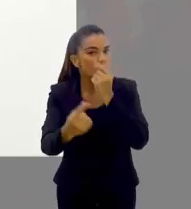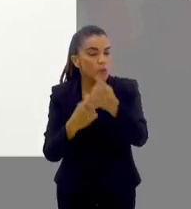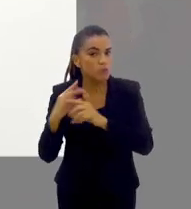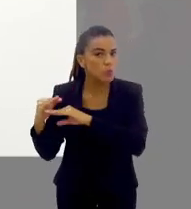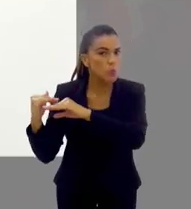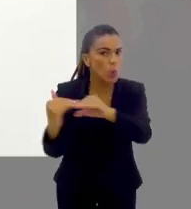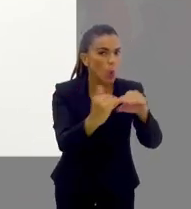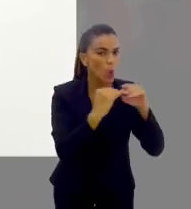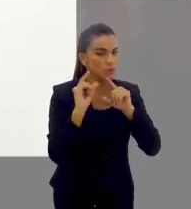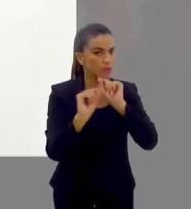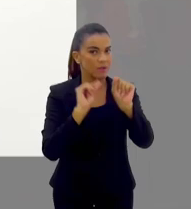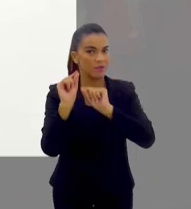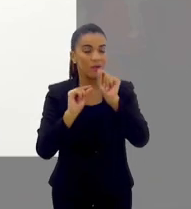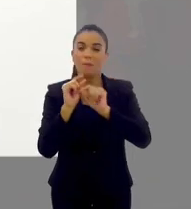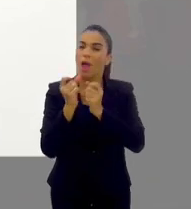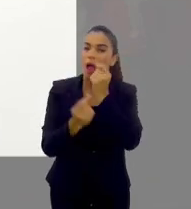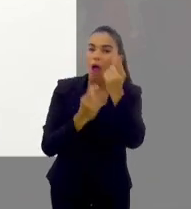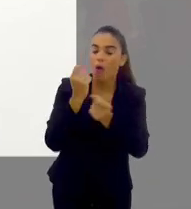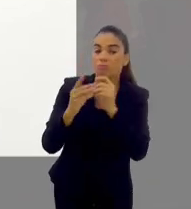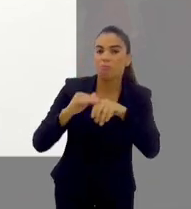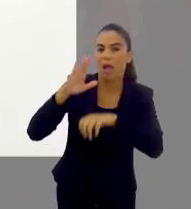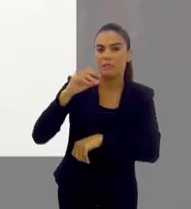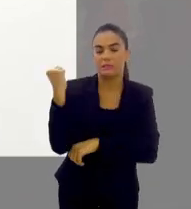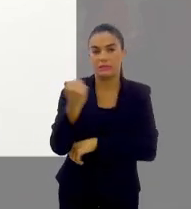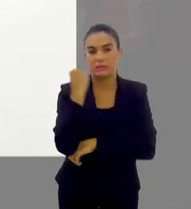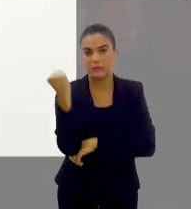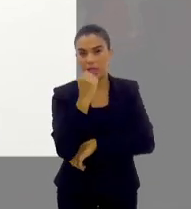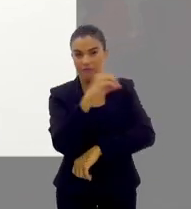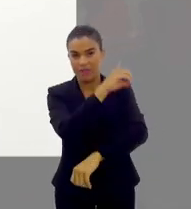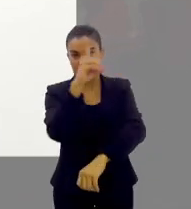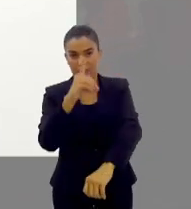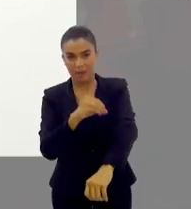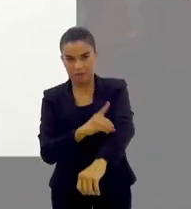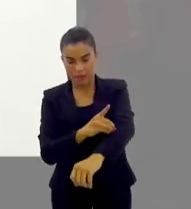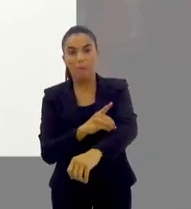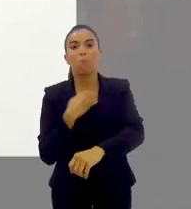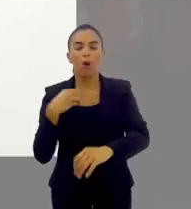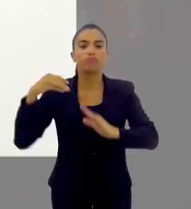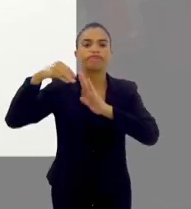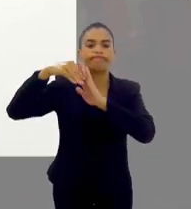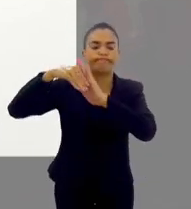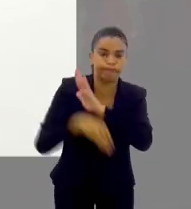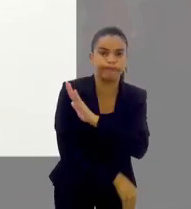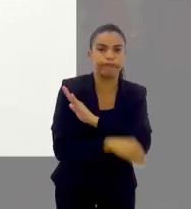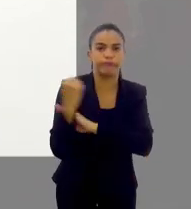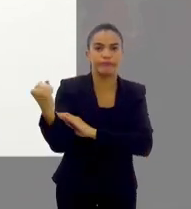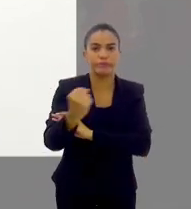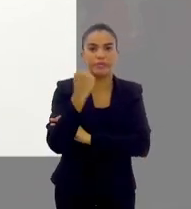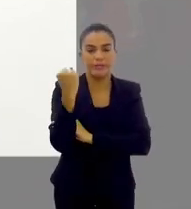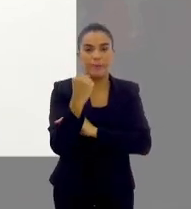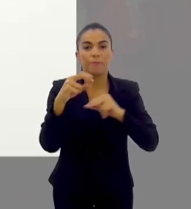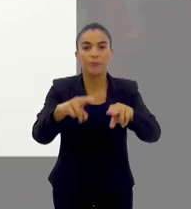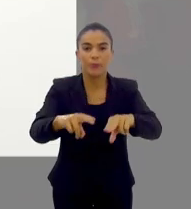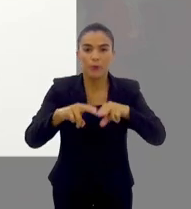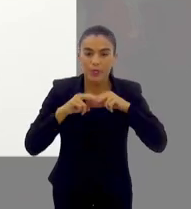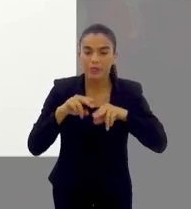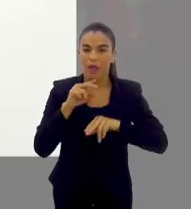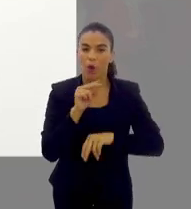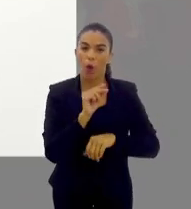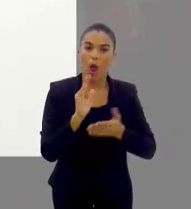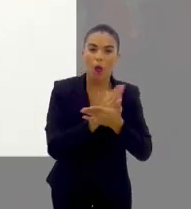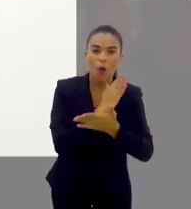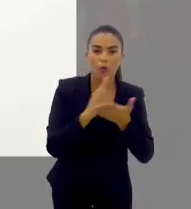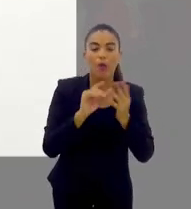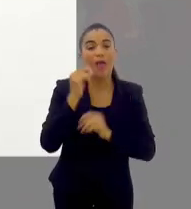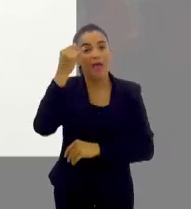casos, não todos, mas alguns casos, que são os casos mais graves da dengue, podem evoluir, né. Então, por isso que a gente faz